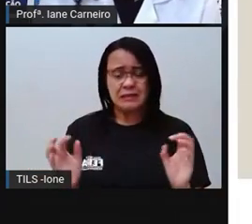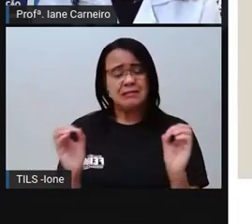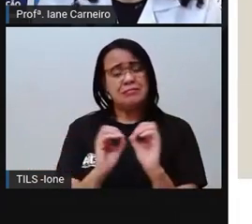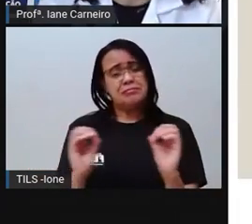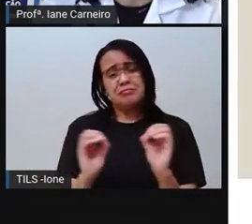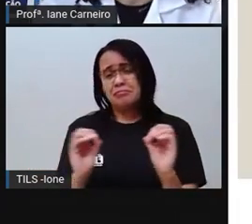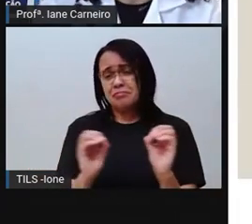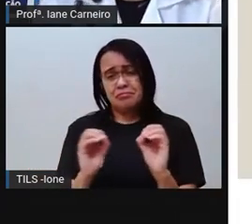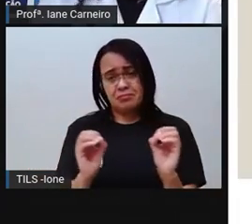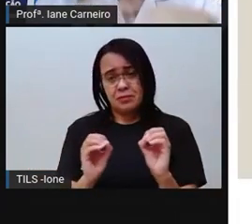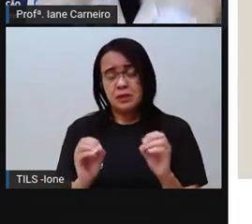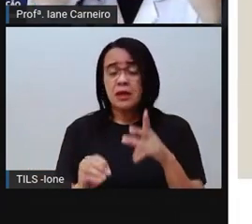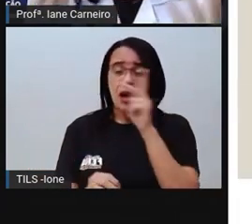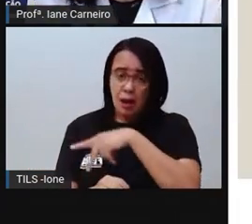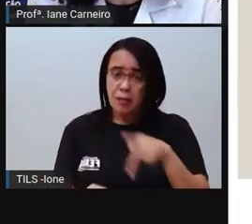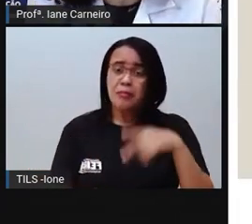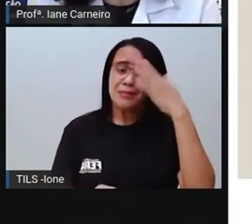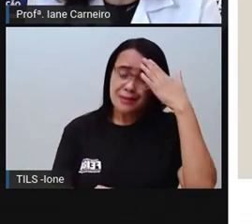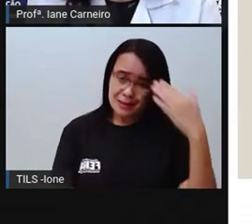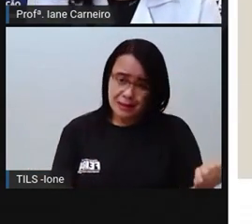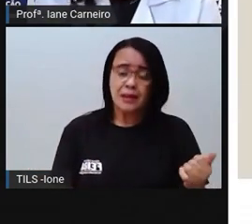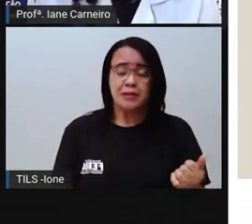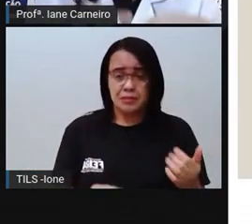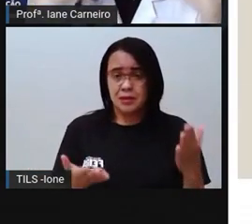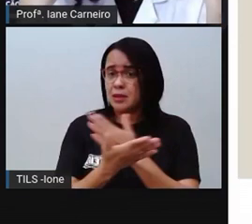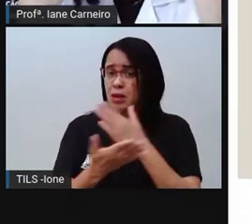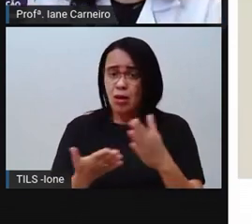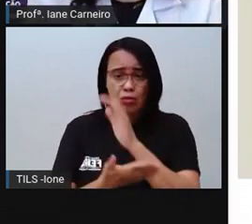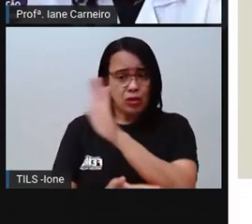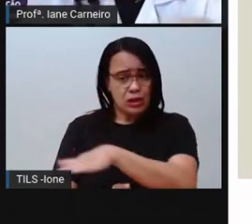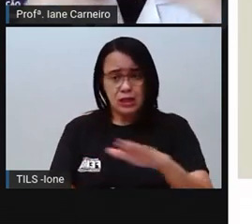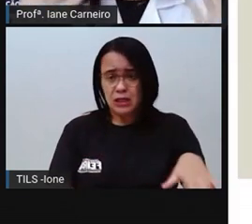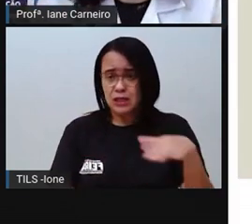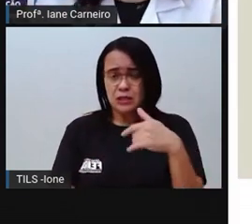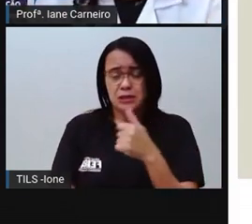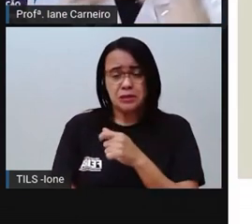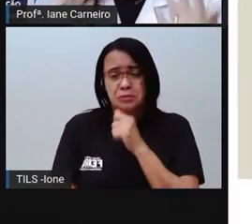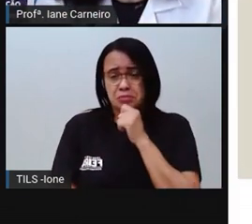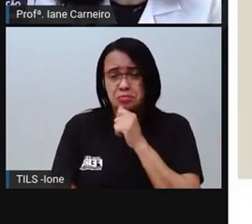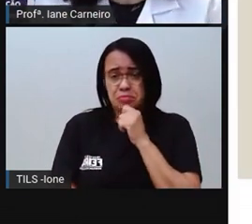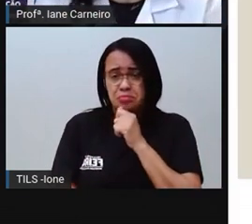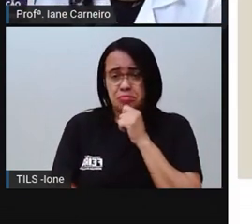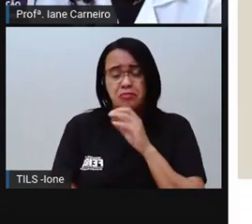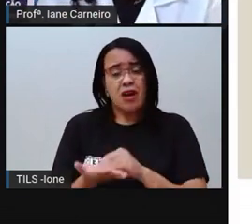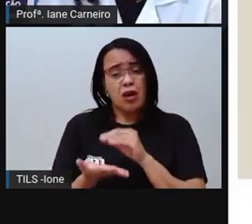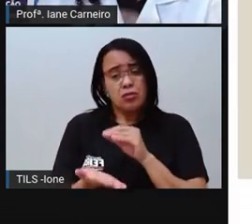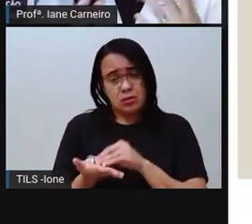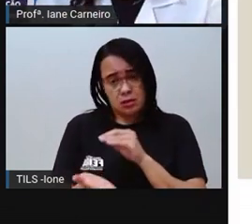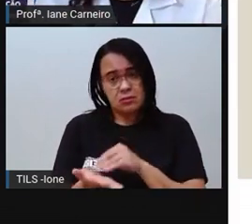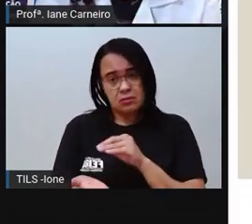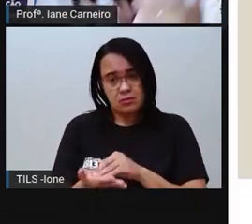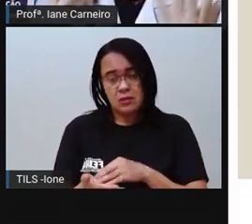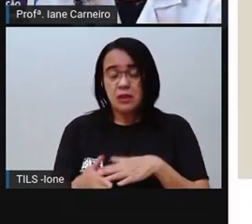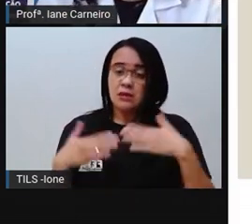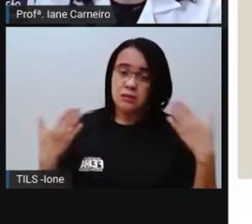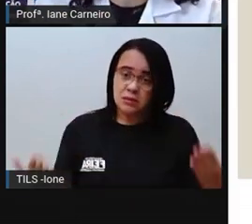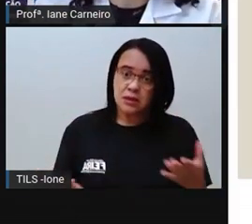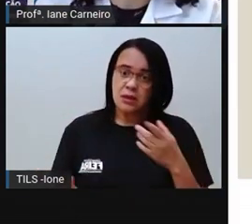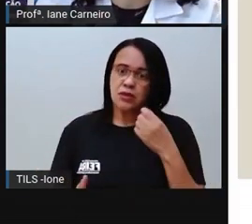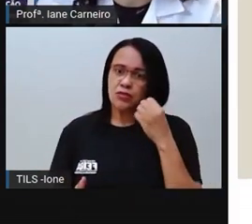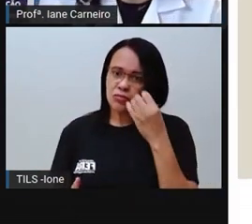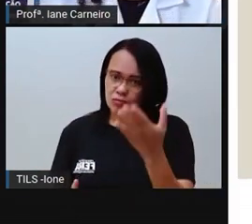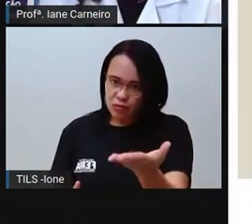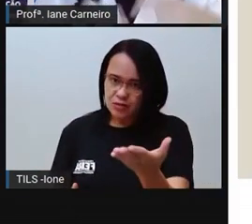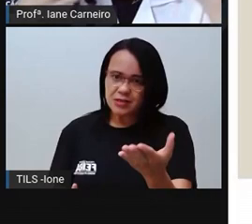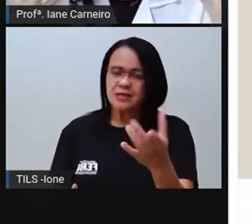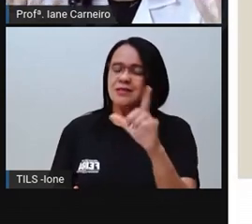muita criança assim, né? E se você tem a oportunidade, brinque, se divirta, estude. E aquelas que não estão tendo essa